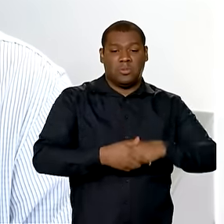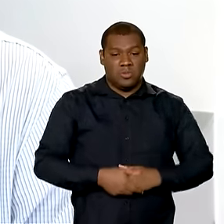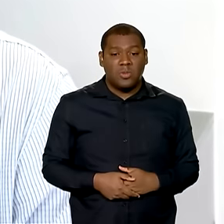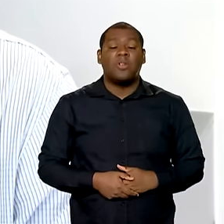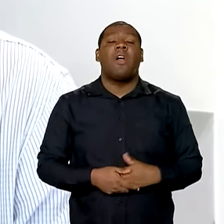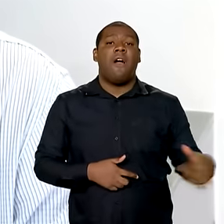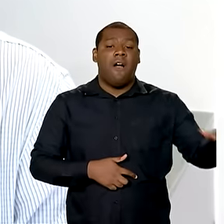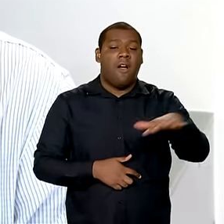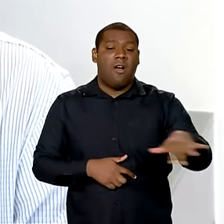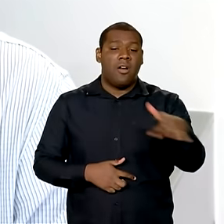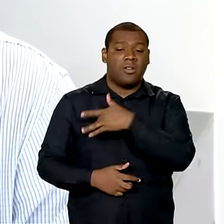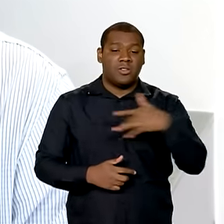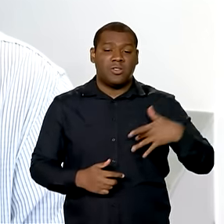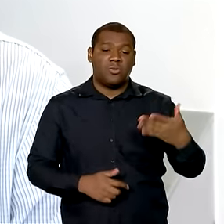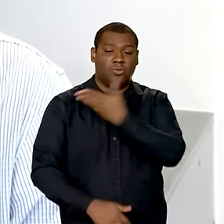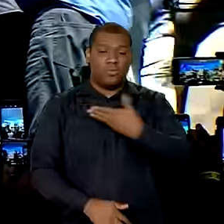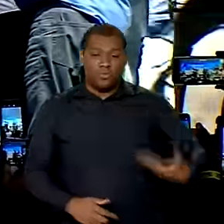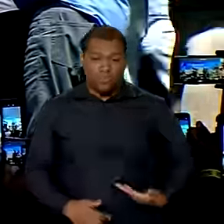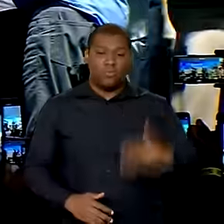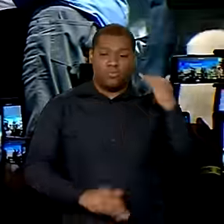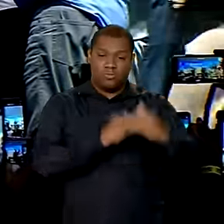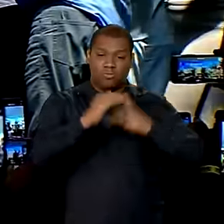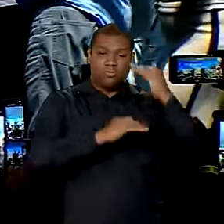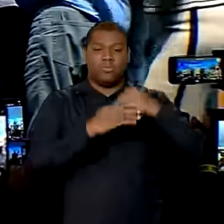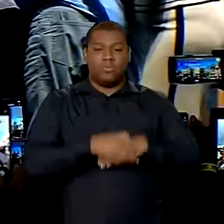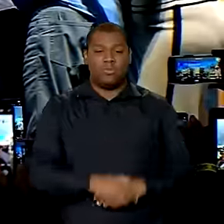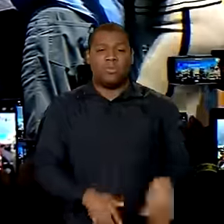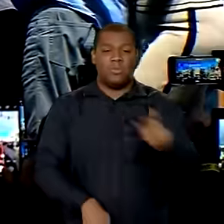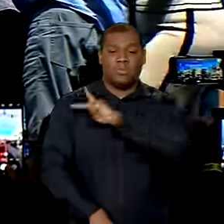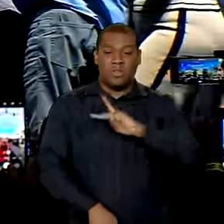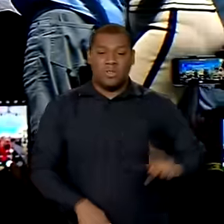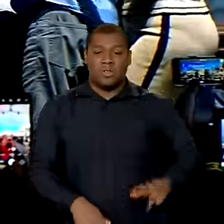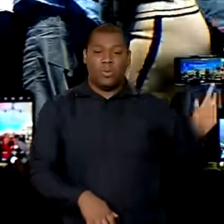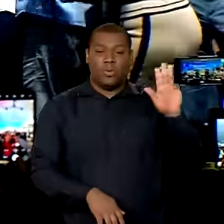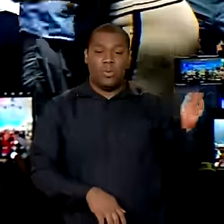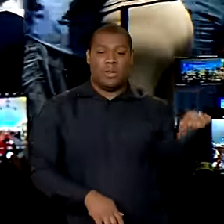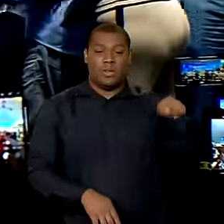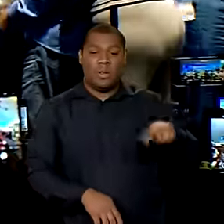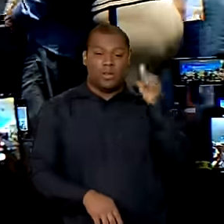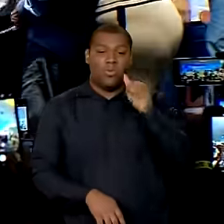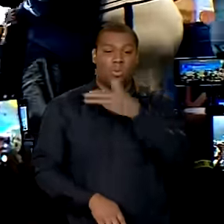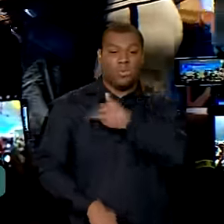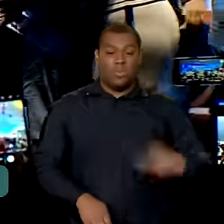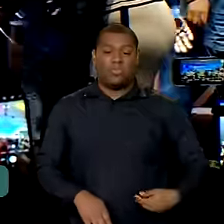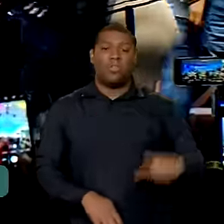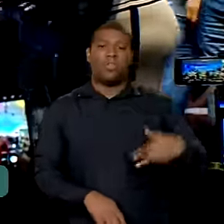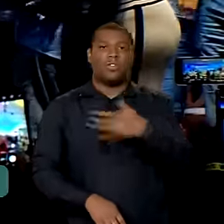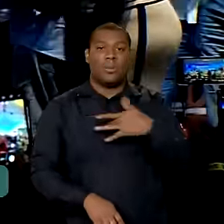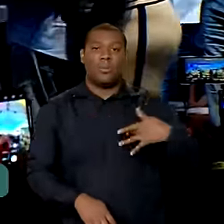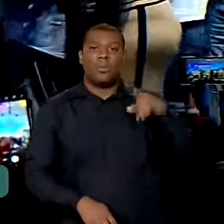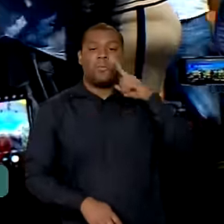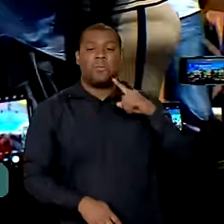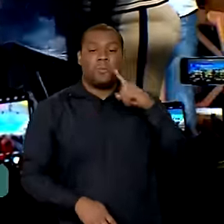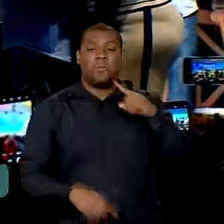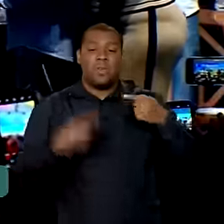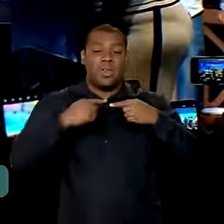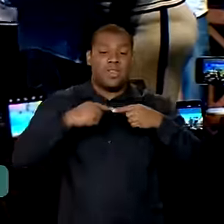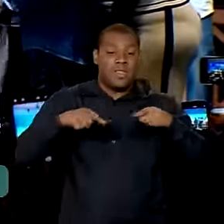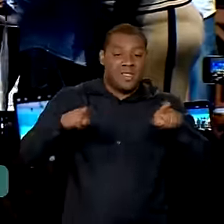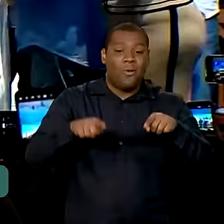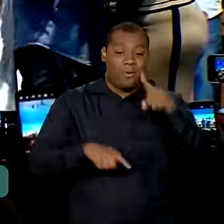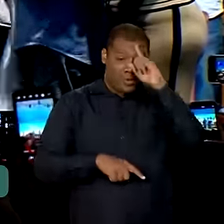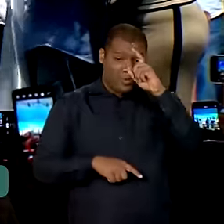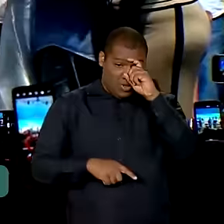a saúde pública nessa região. O presidente Lula e a ministra da Saúde, Nízia Trindade, inauguraram um hospital que recebeu